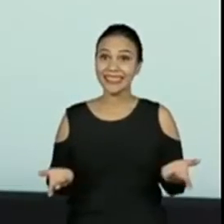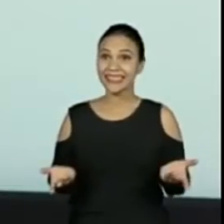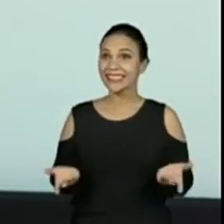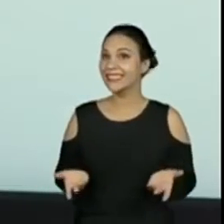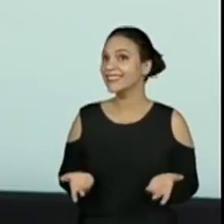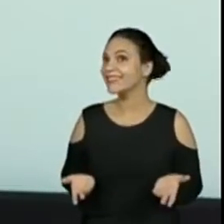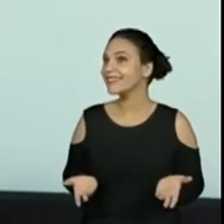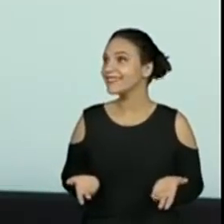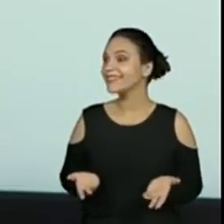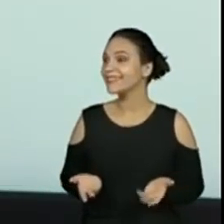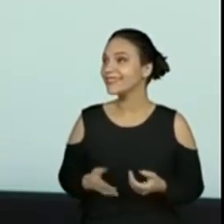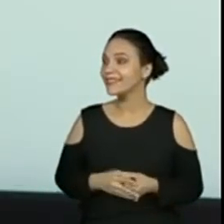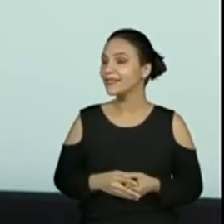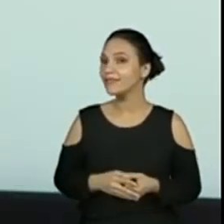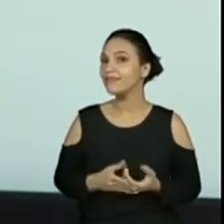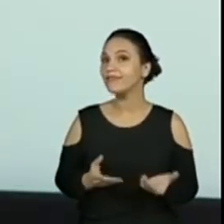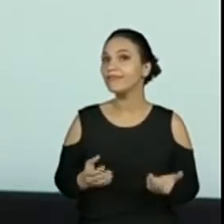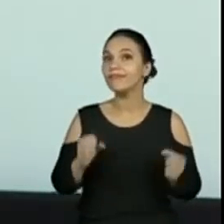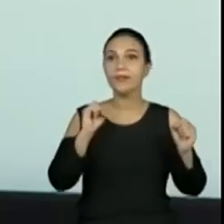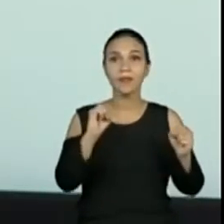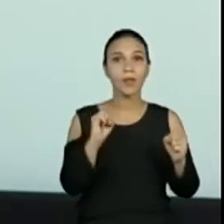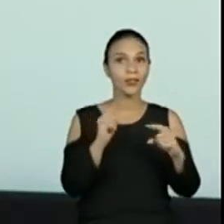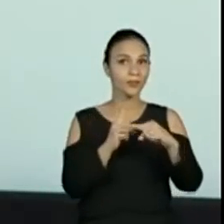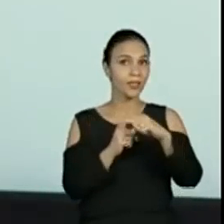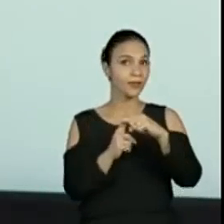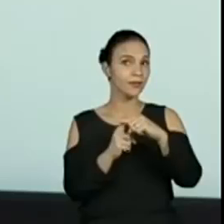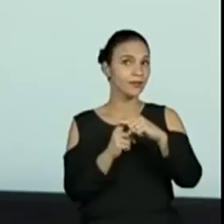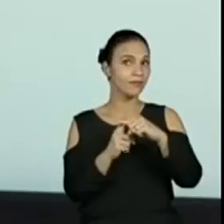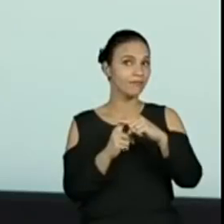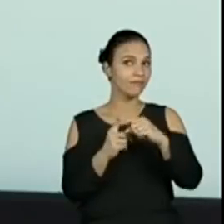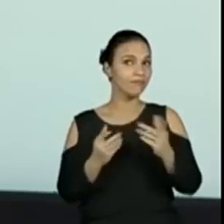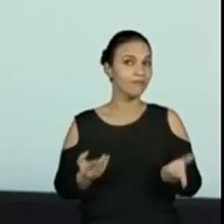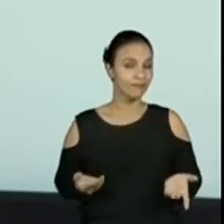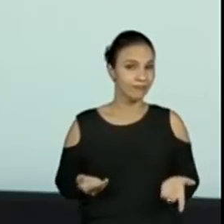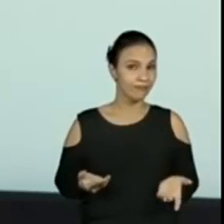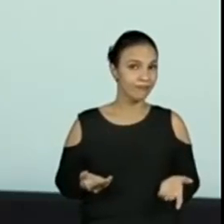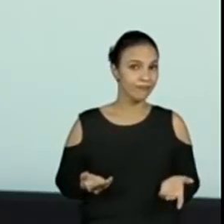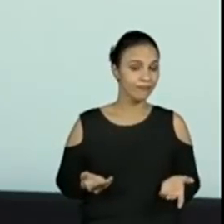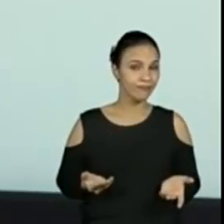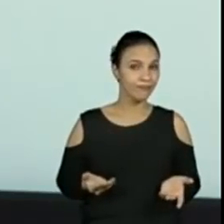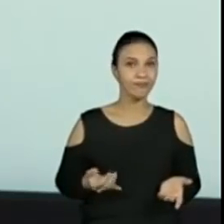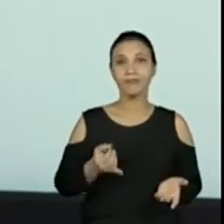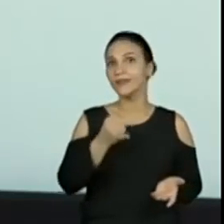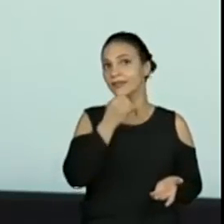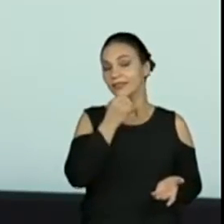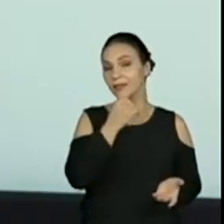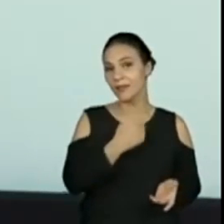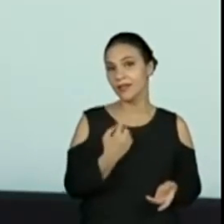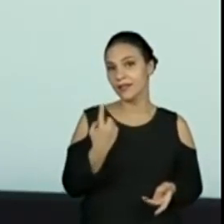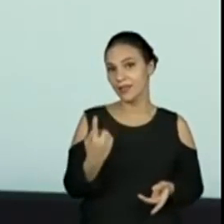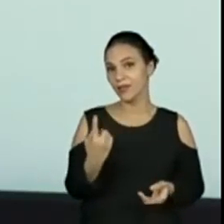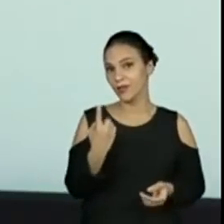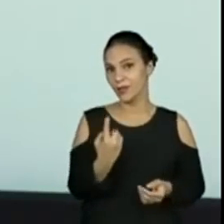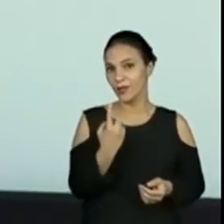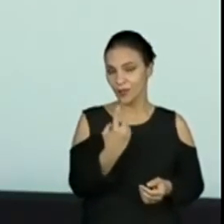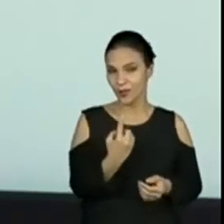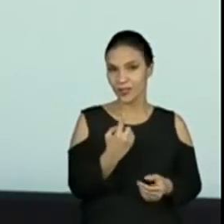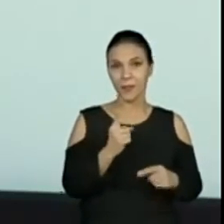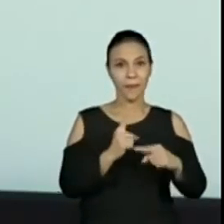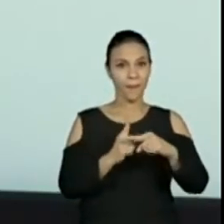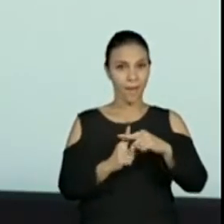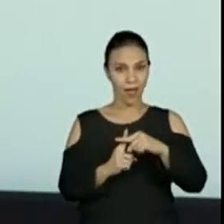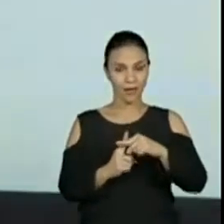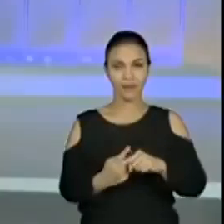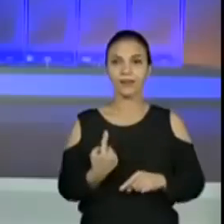Vamos lá? Eu posso usar a quê? Adição aqui. Por que vocês não fazem 111 mais 111? E aí?